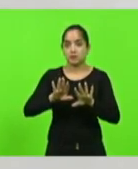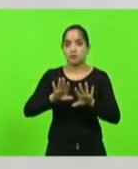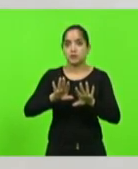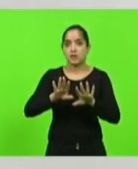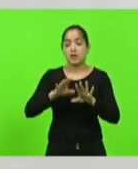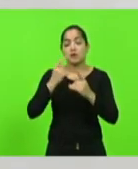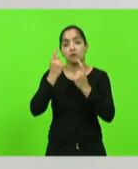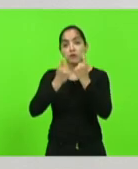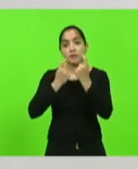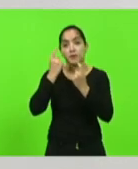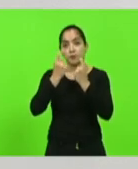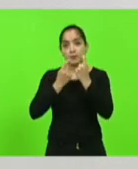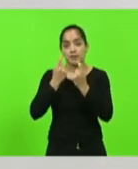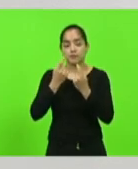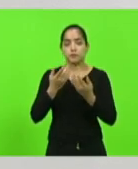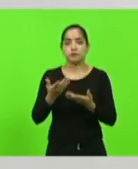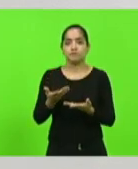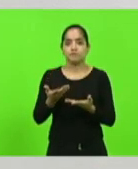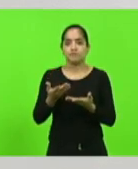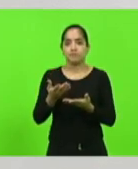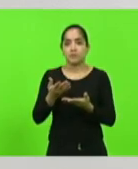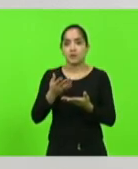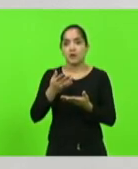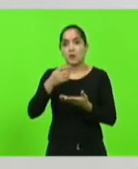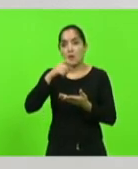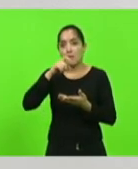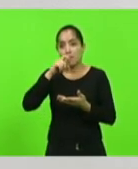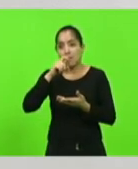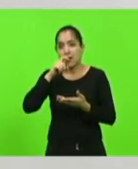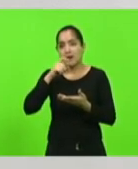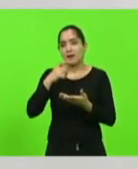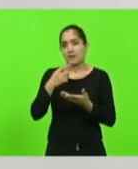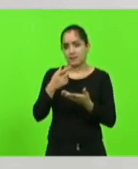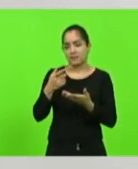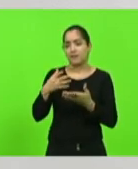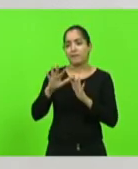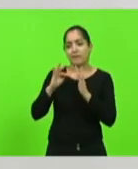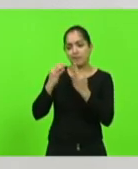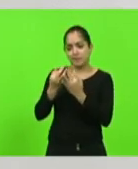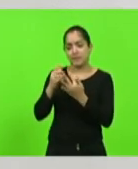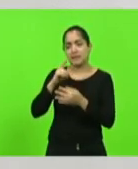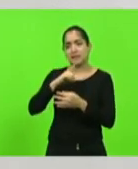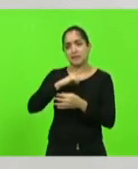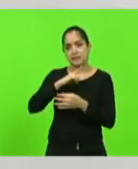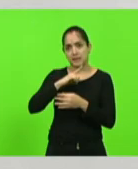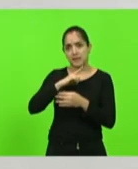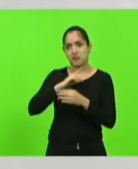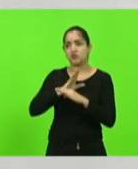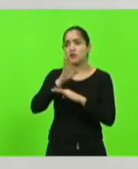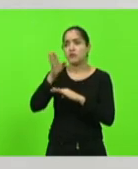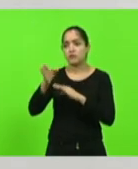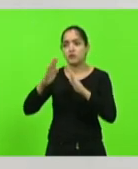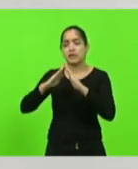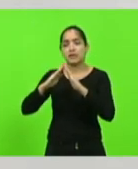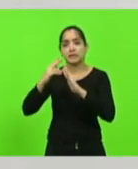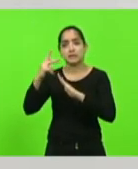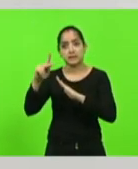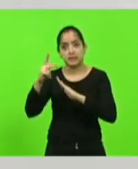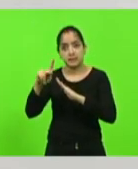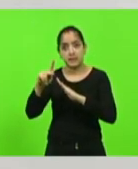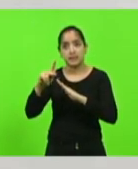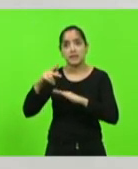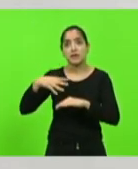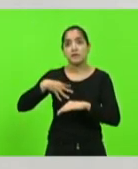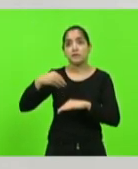muito preocupado, de ver um pai de família, conheço o Zé Trovão, já estive na casa dele, pai de quatro filhos,